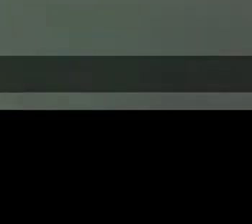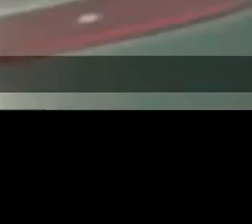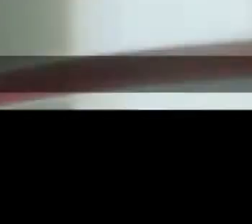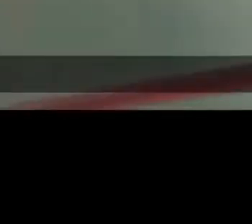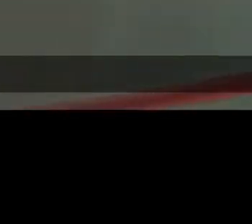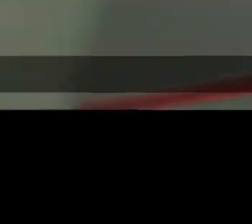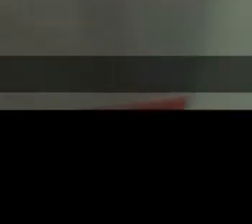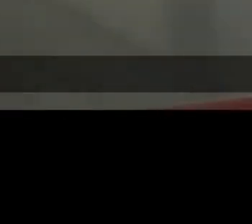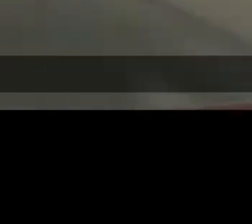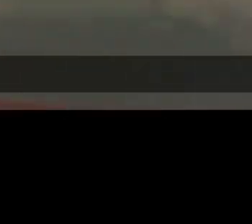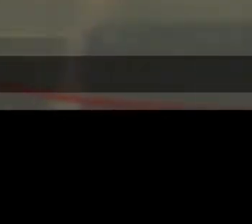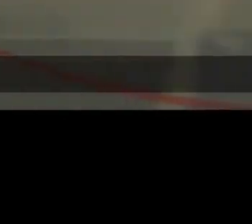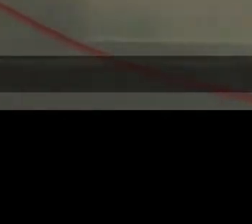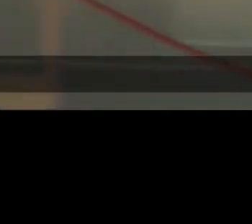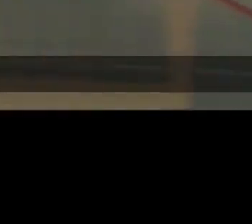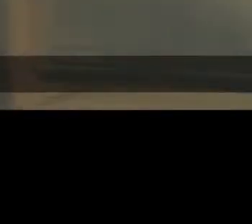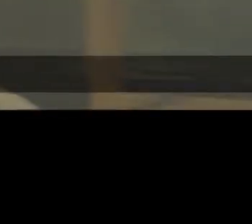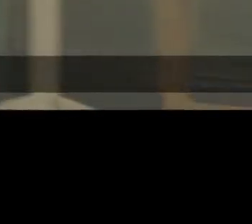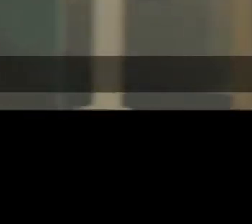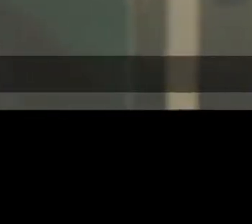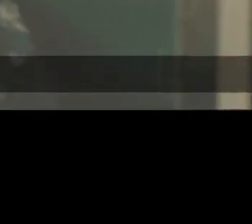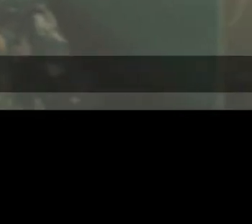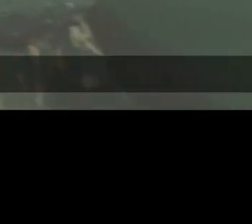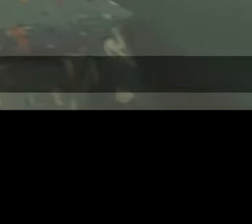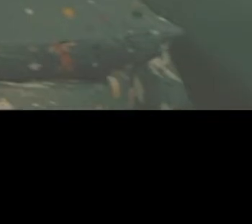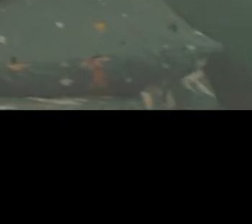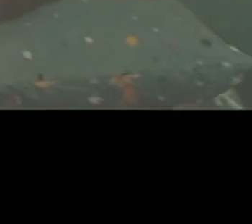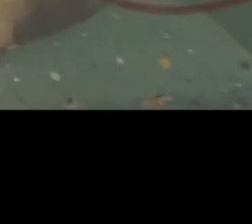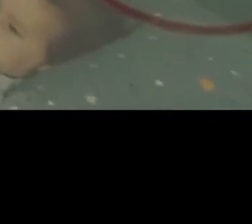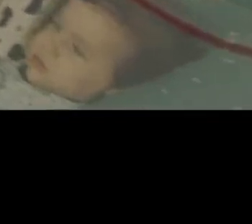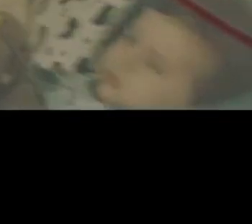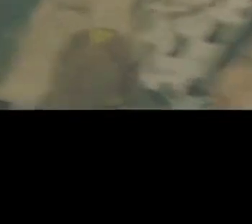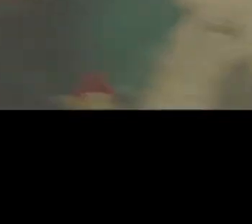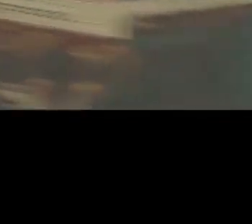Ou alguém que ainda tem muitas histórias para contar.